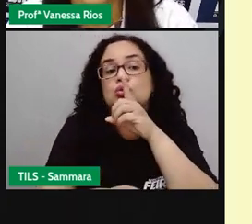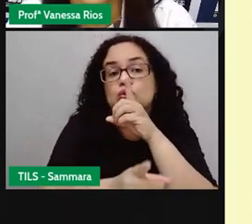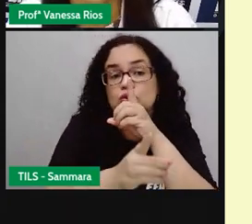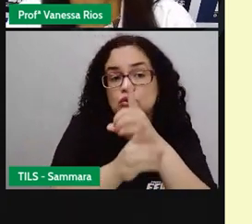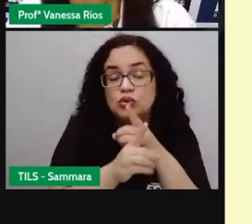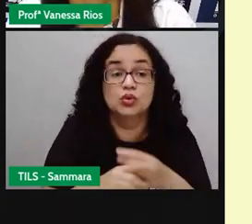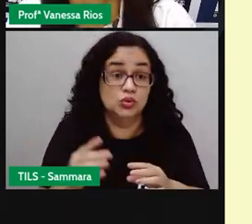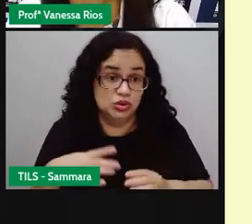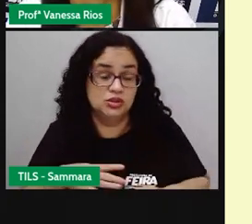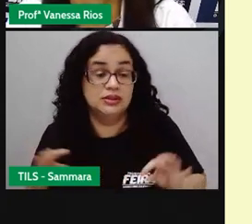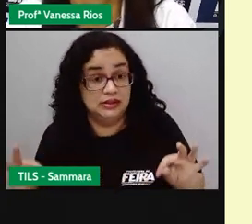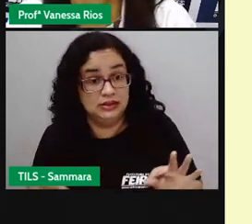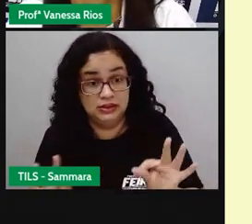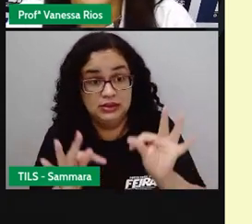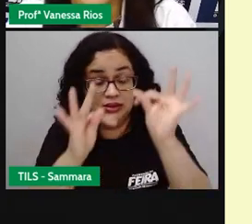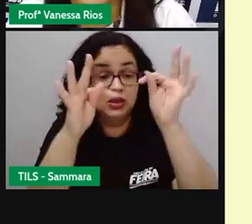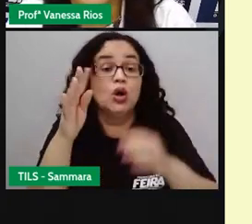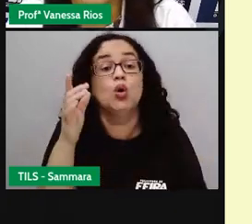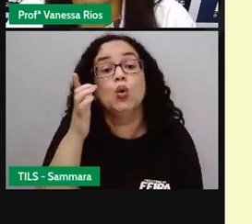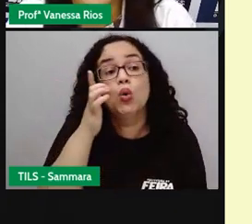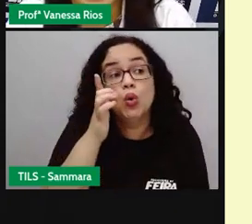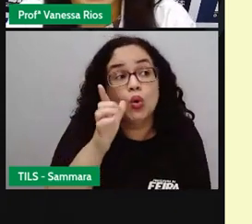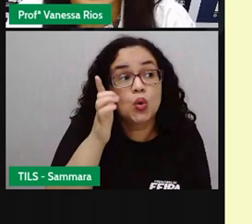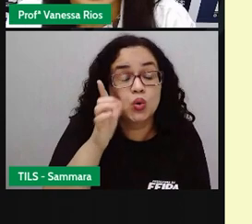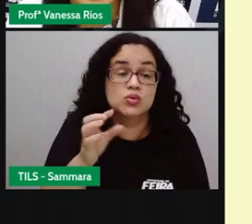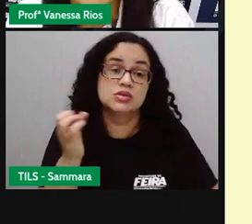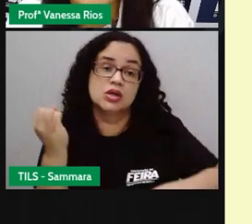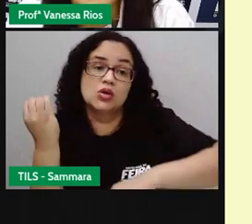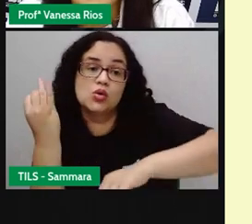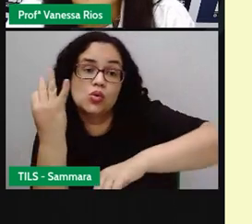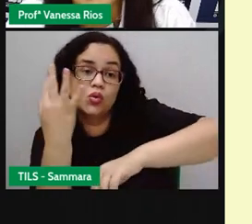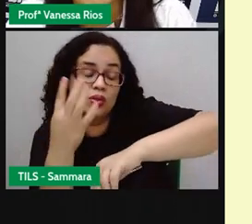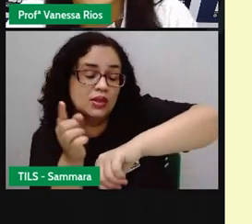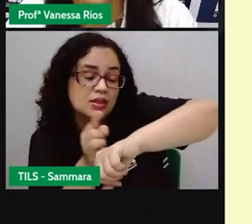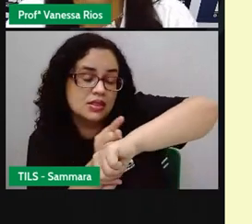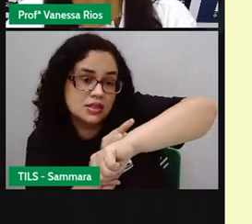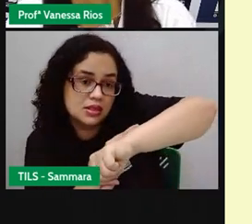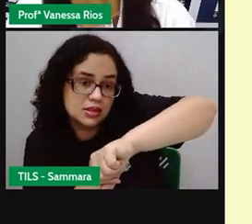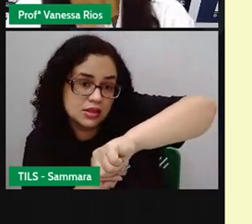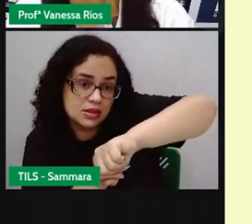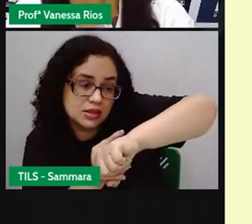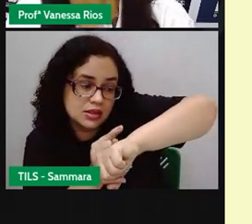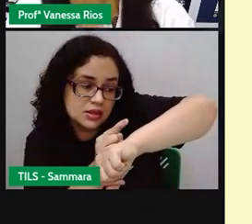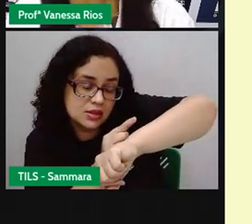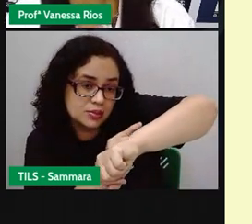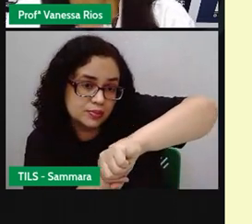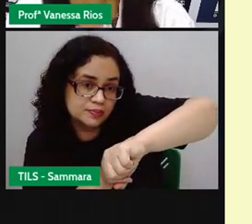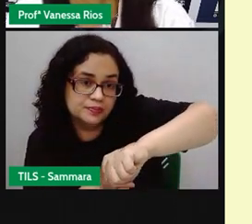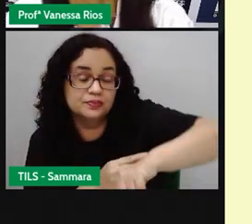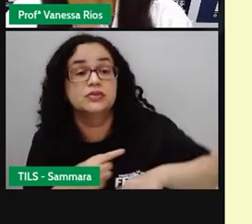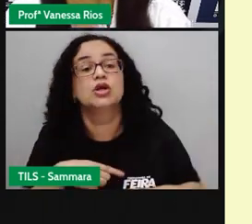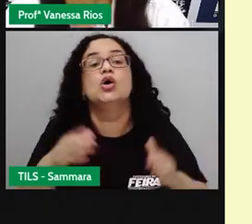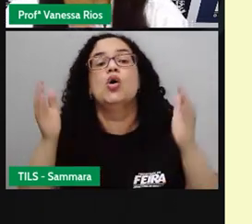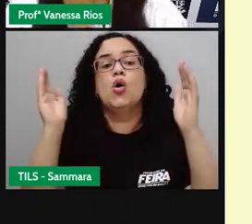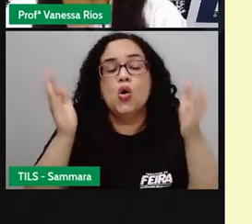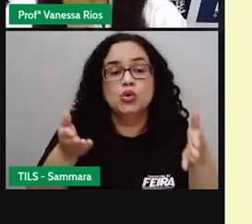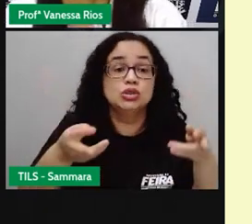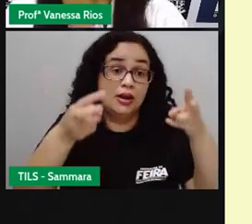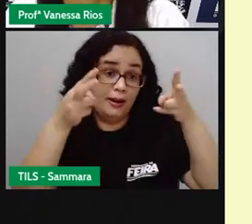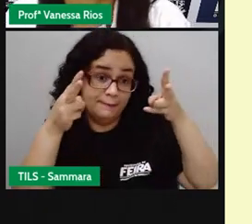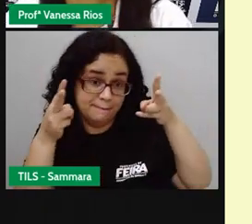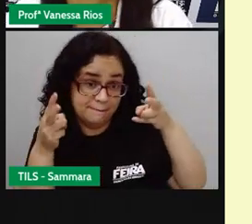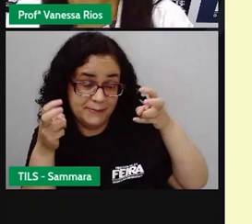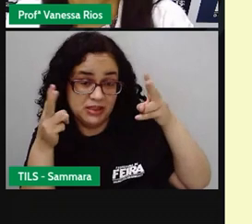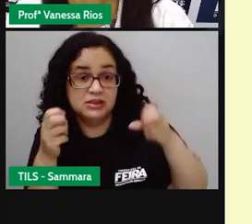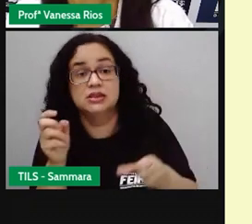equipamentos tecnológicos que conseguem contar a mínima parte do tempo, né? E hoje a gente já percebe